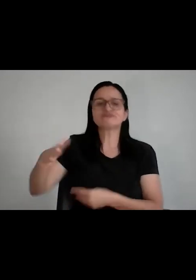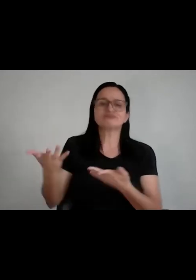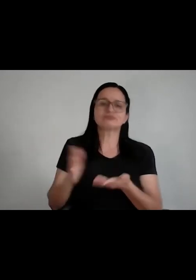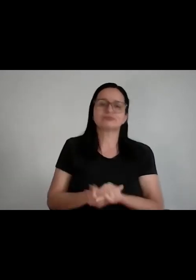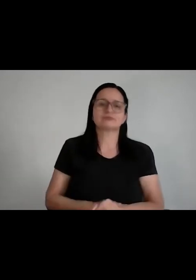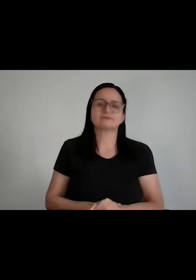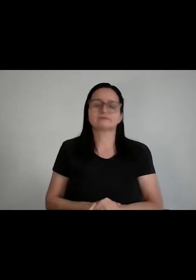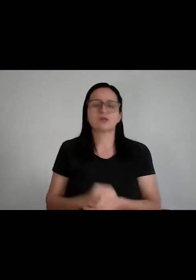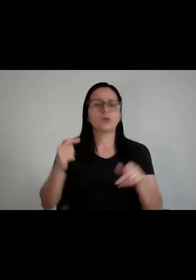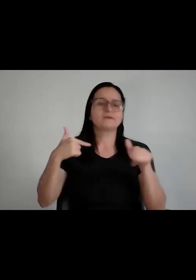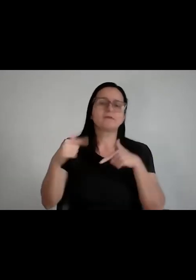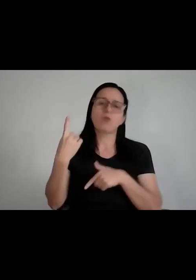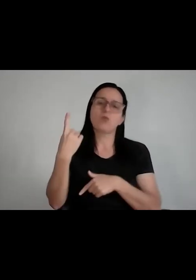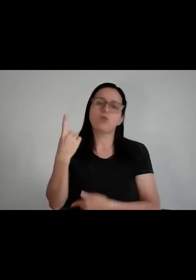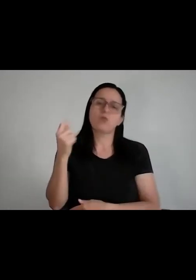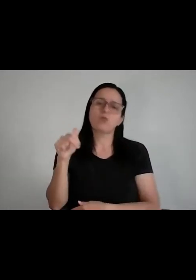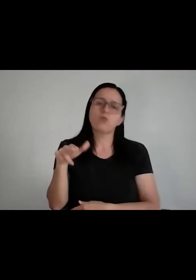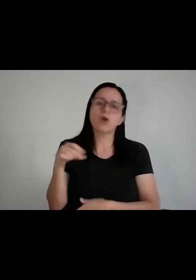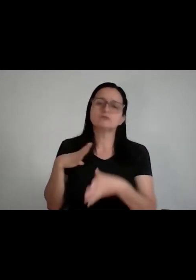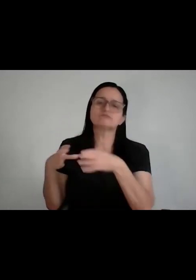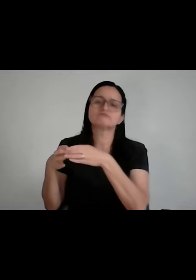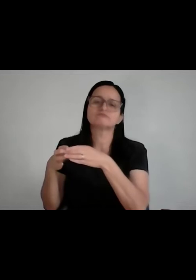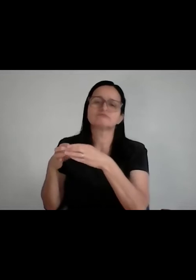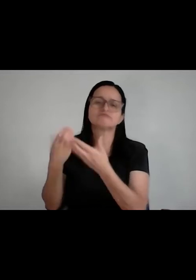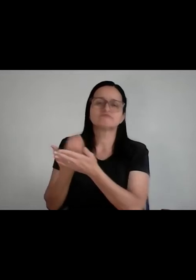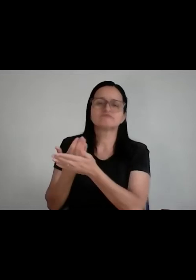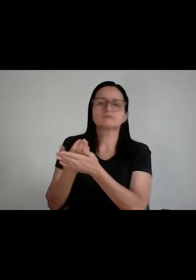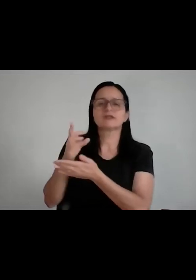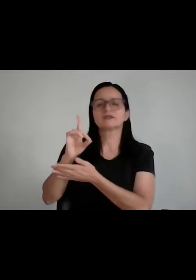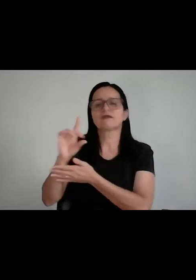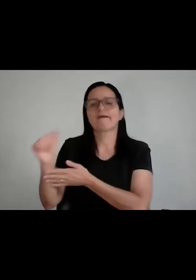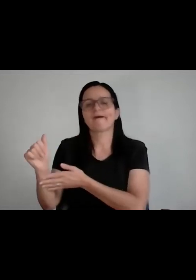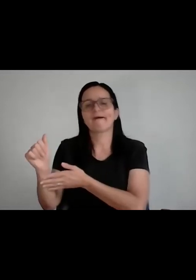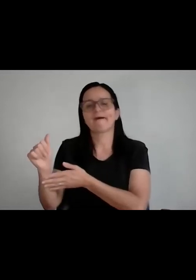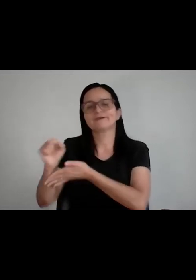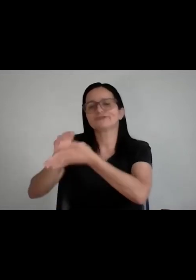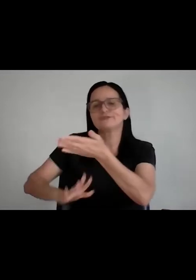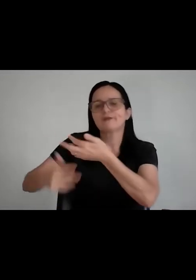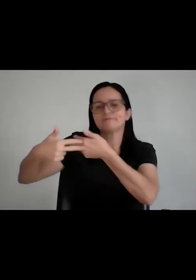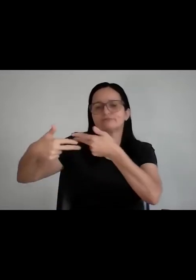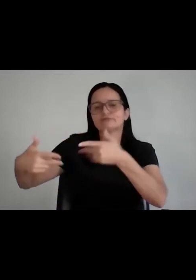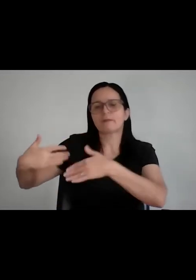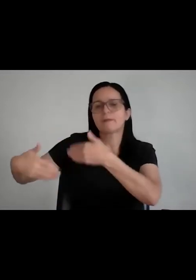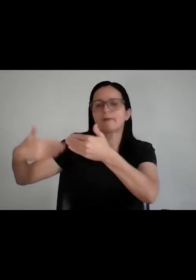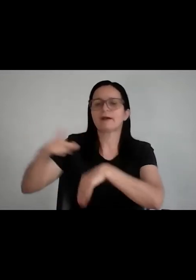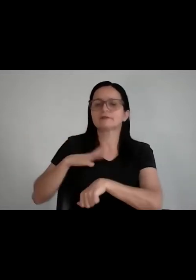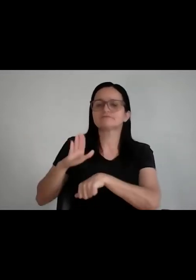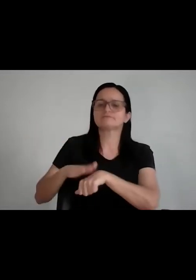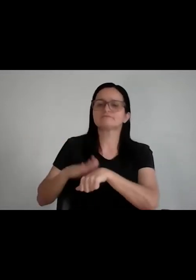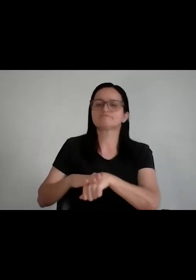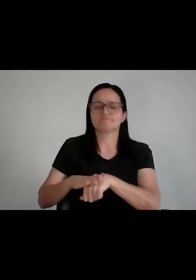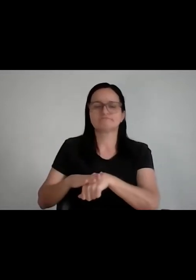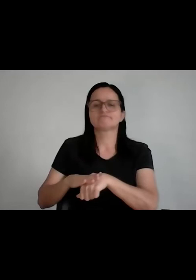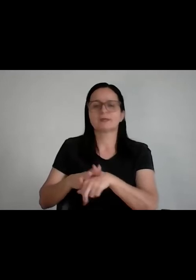durante um ano você participou do diretório acadêmico e você fez tais e tais atividades, isso era a tua responsabilidade, você